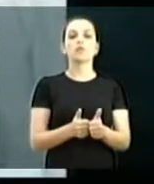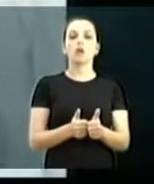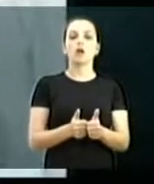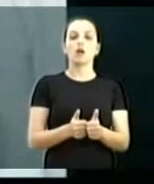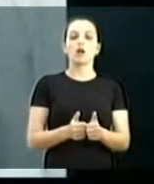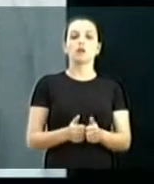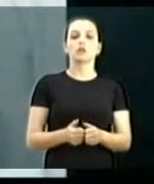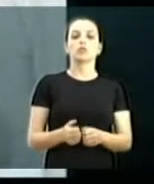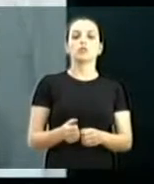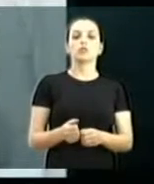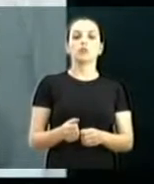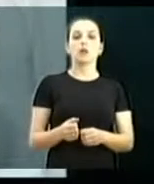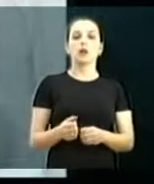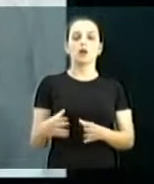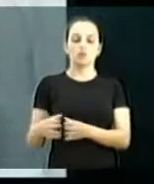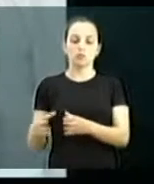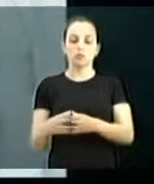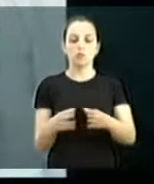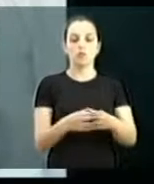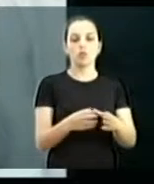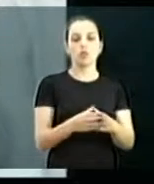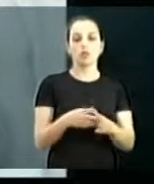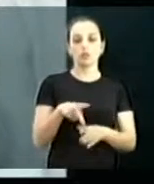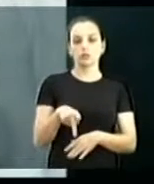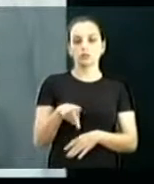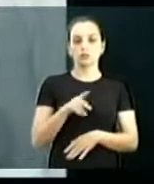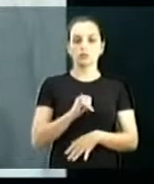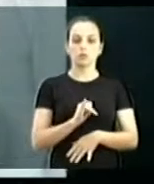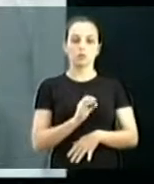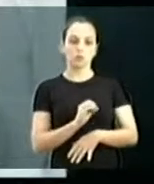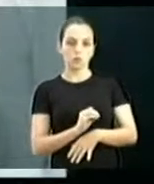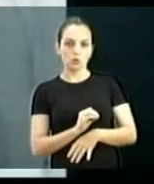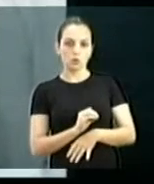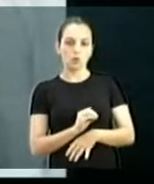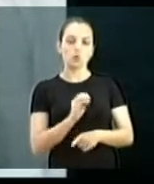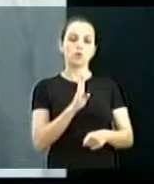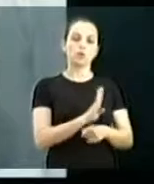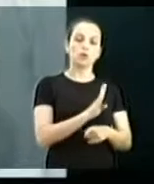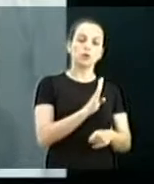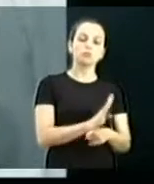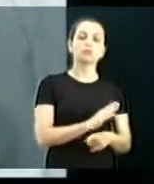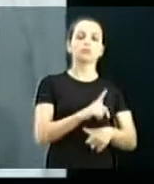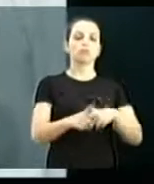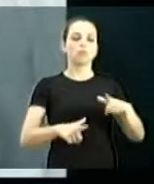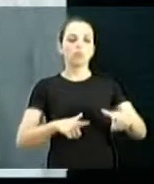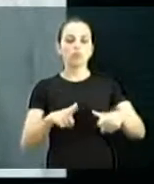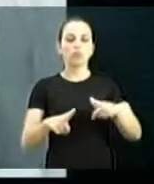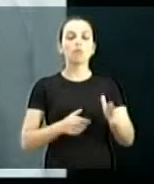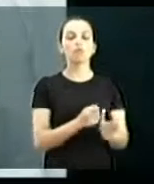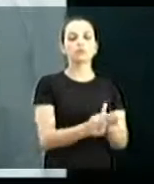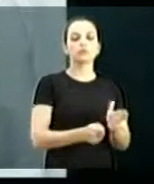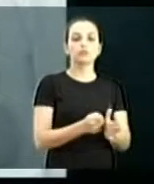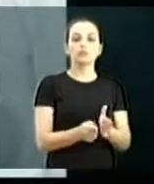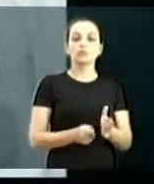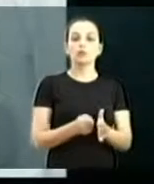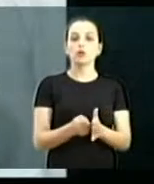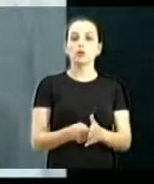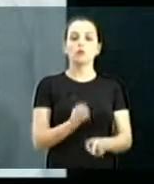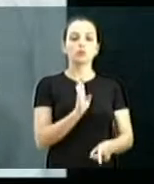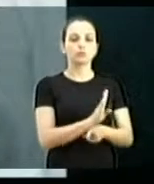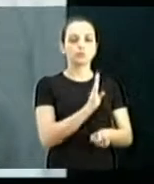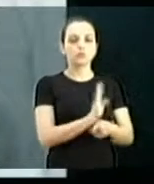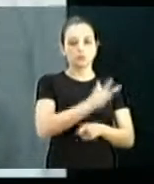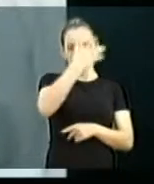entidade maravilhosa que presta um trabalho excelente para a cidade de Araraquara, acolhendo os nossos irmãos de rua.